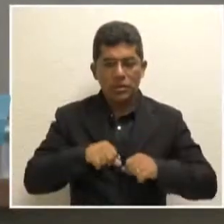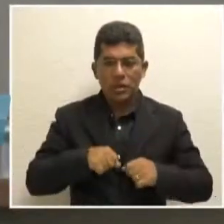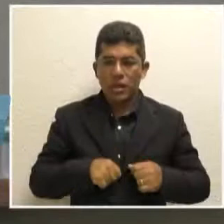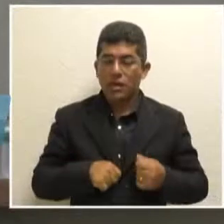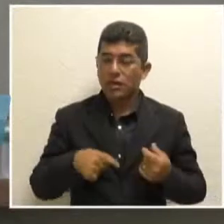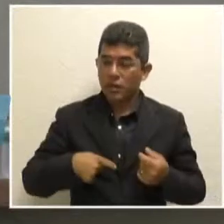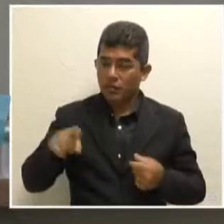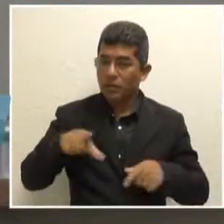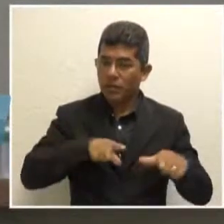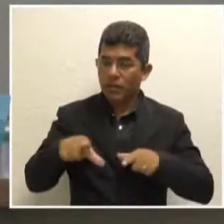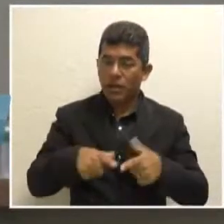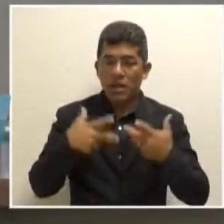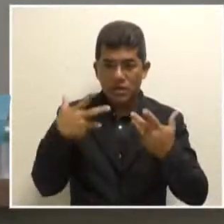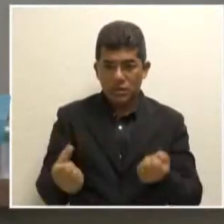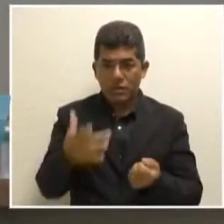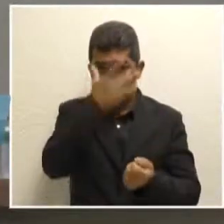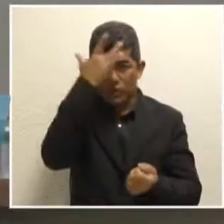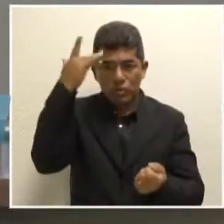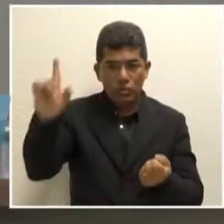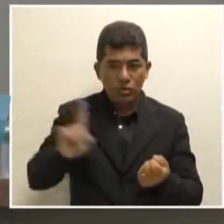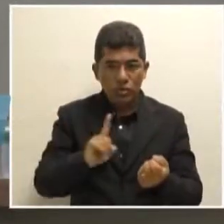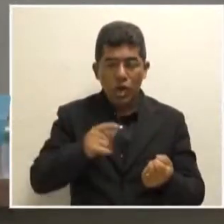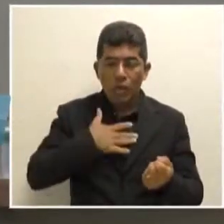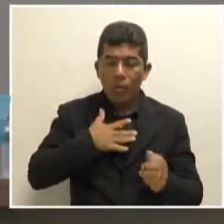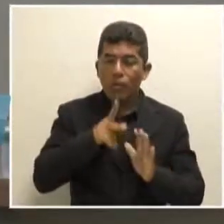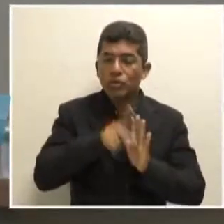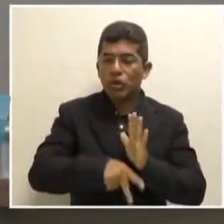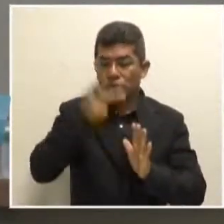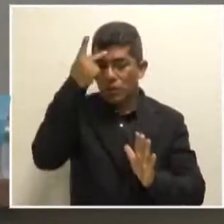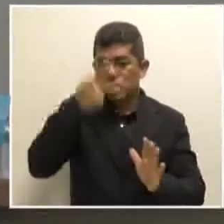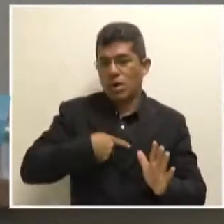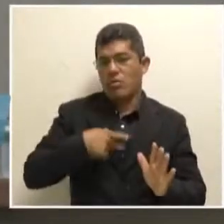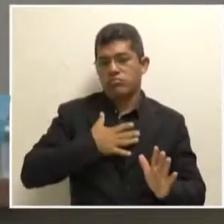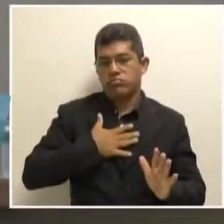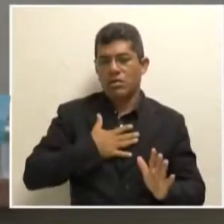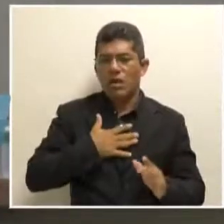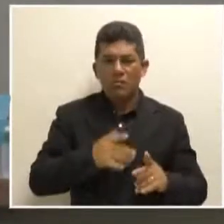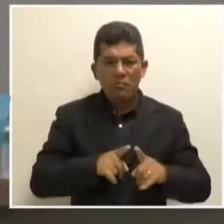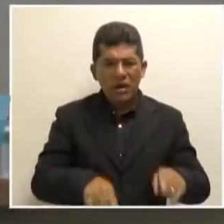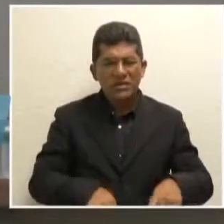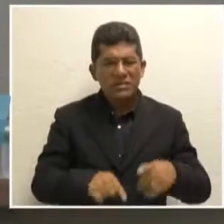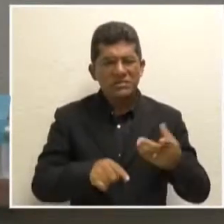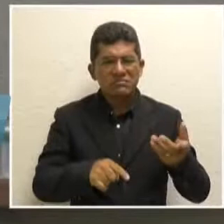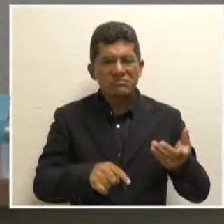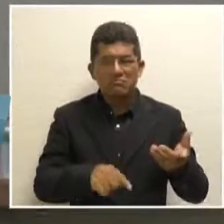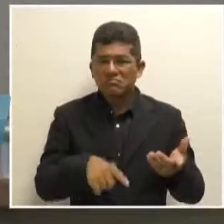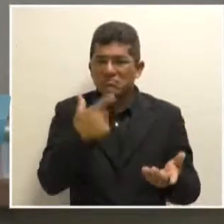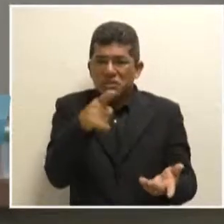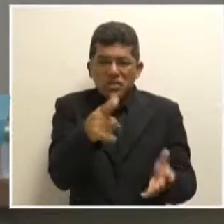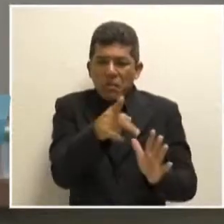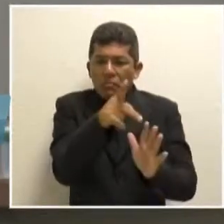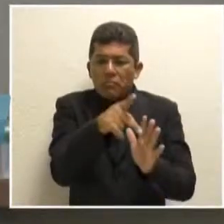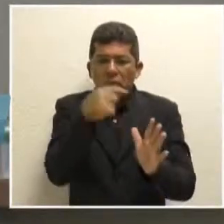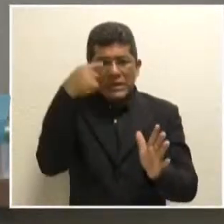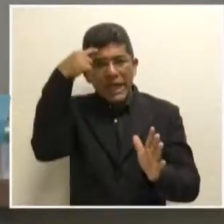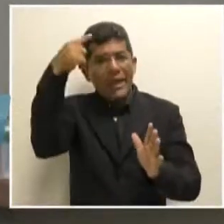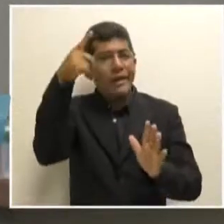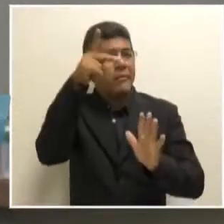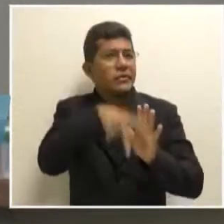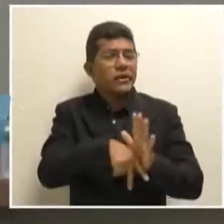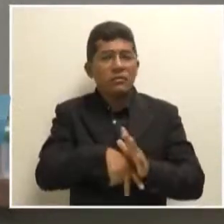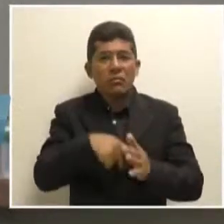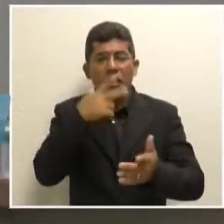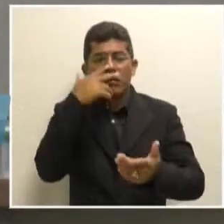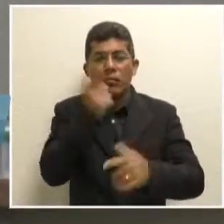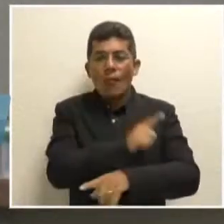pessoas. Esse é um projeto que eu tenho. Agora, quando você não tem projeto, você fica voando